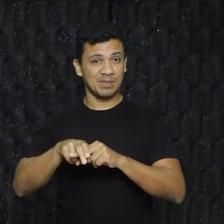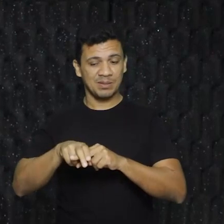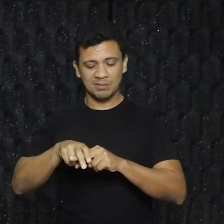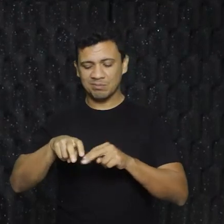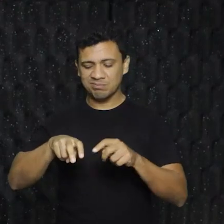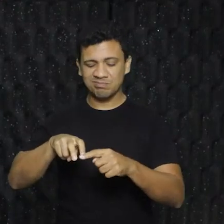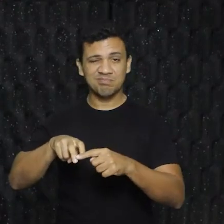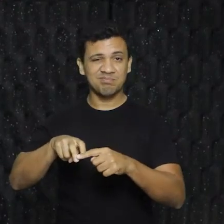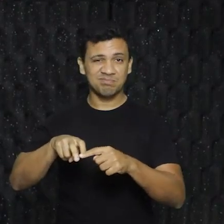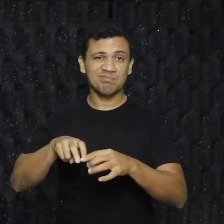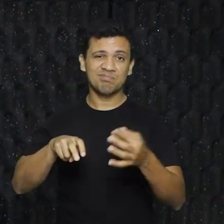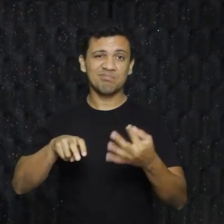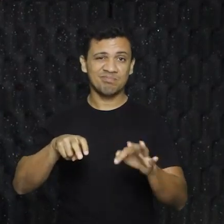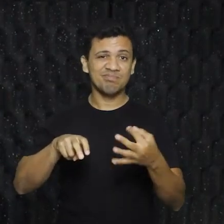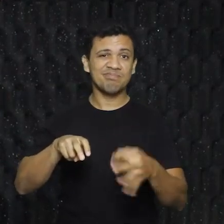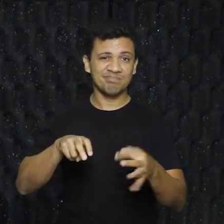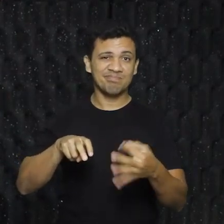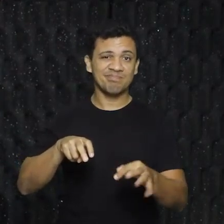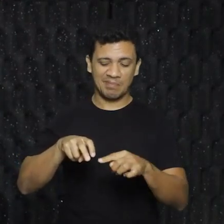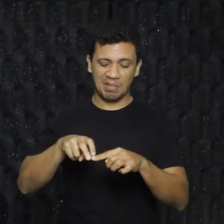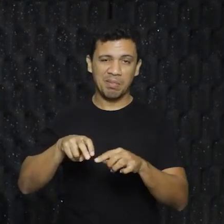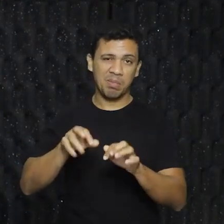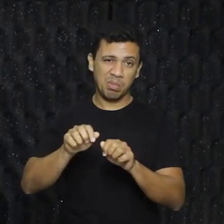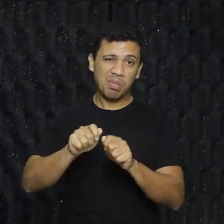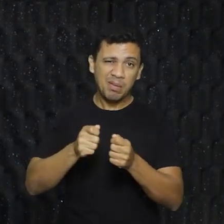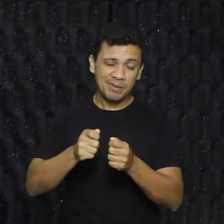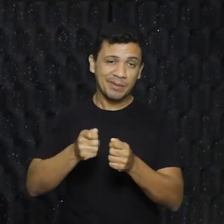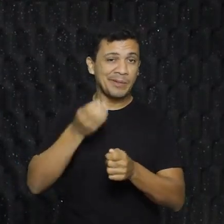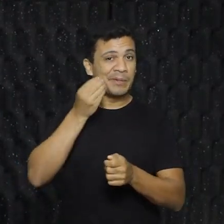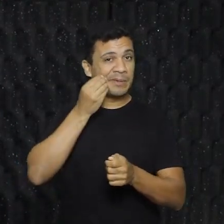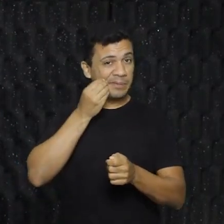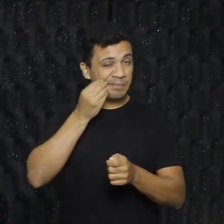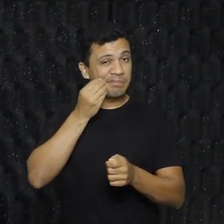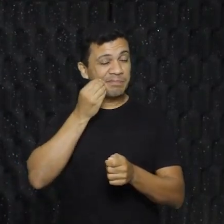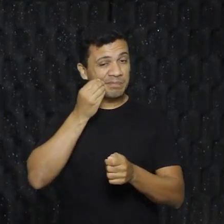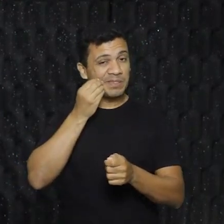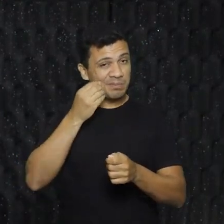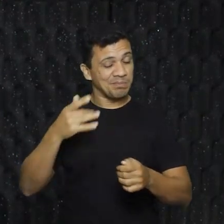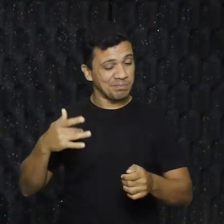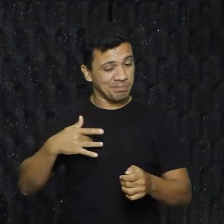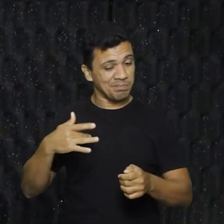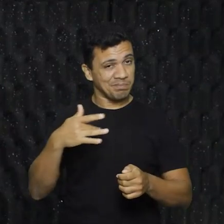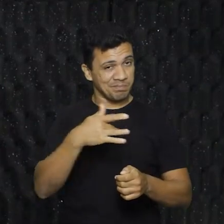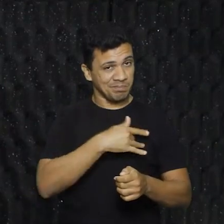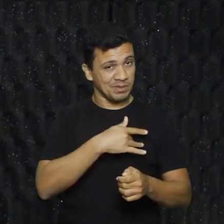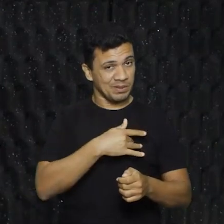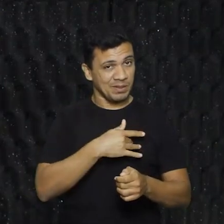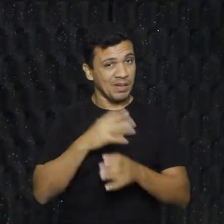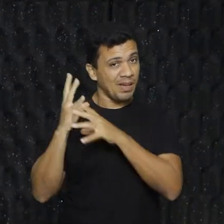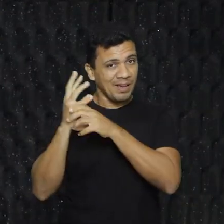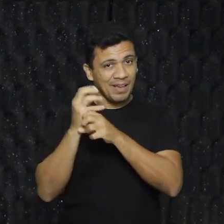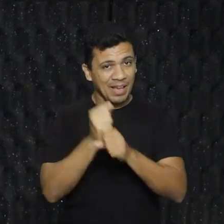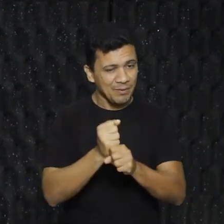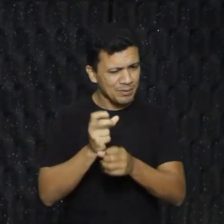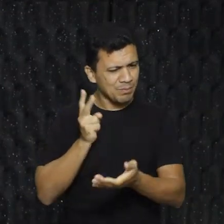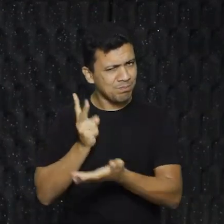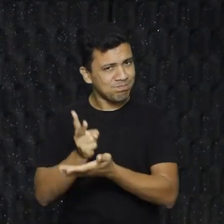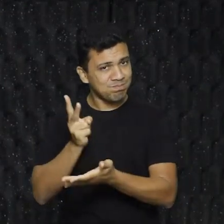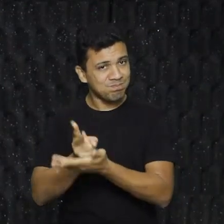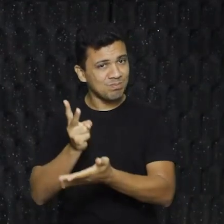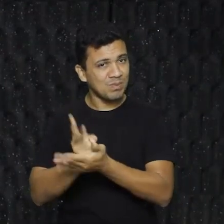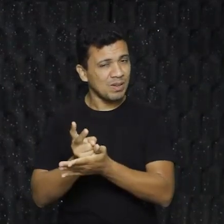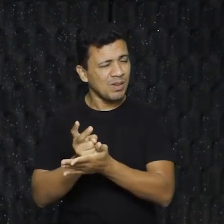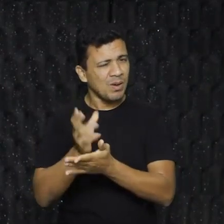machucado aqui, a gente está nessa situação, mas estamos recuperando. E vamos continuar nossa revisão. Nós estamos na reta final desse